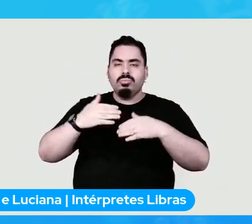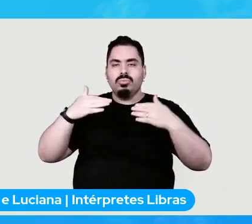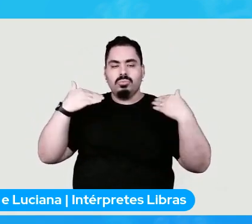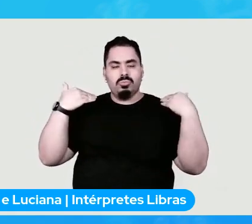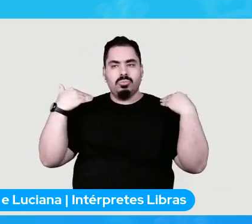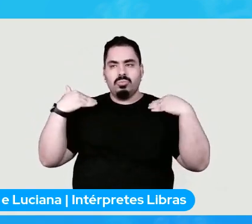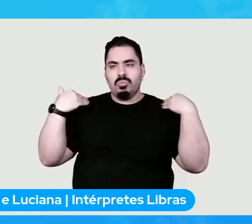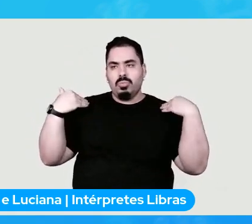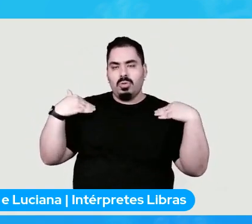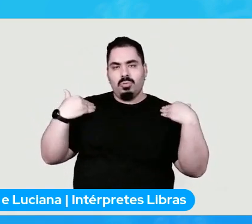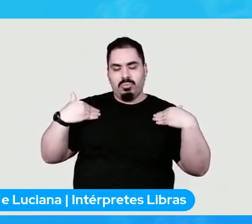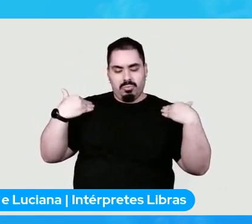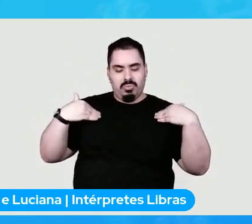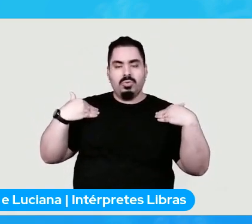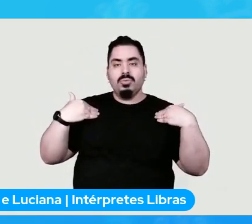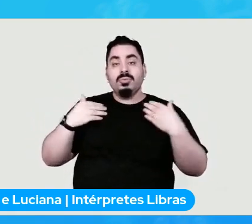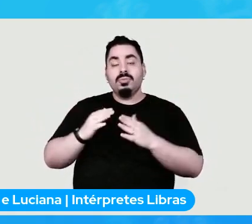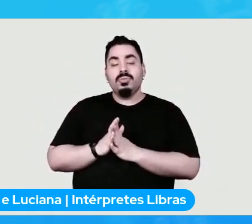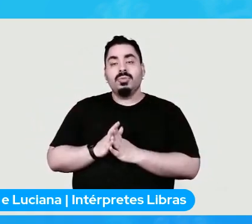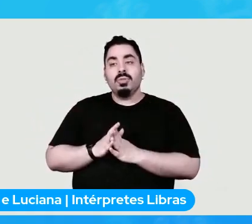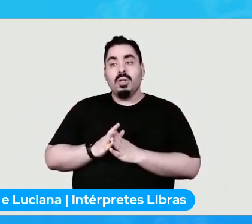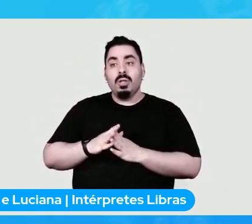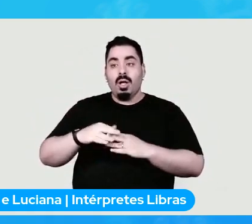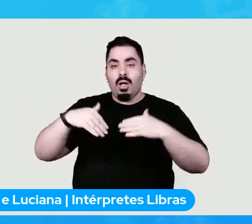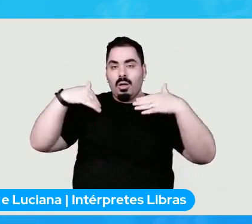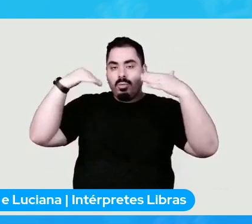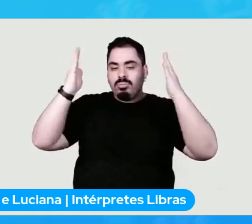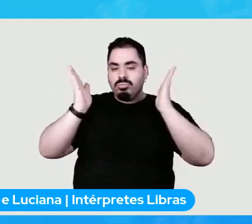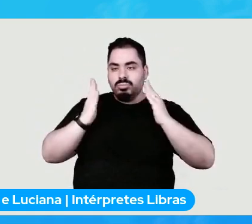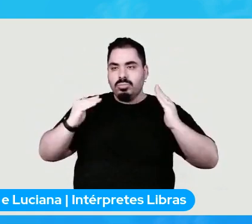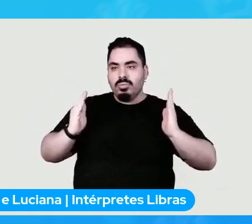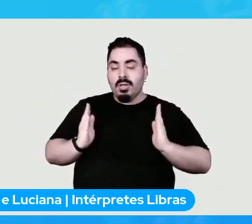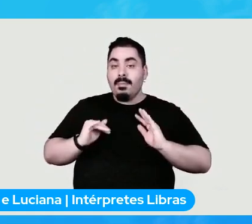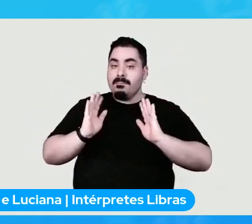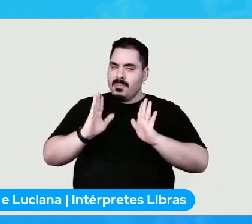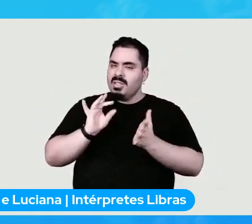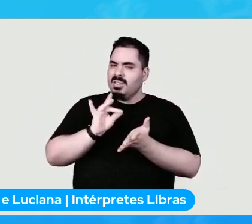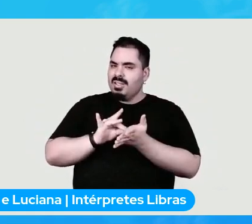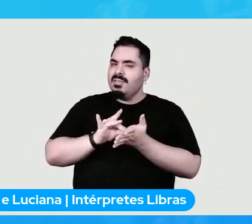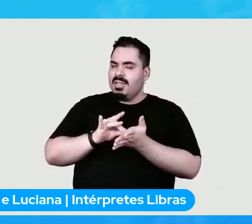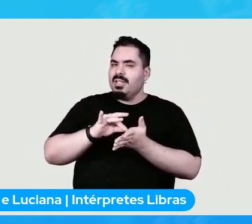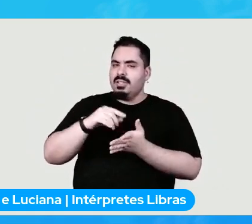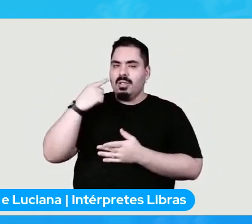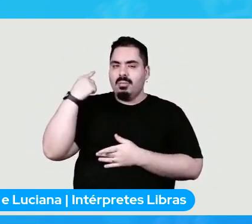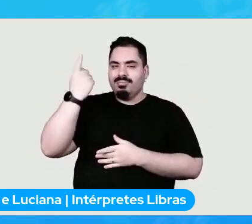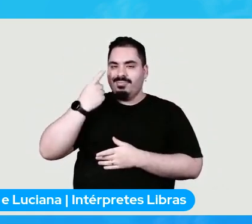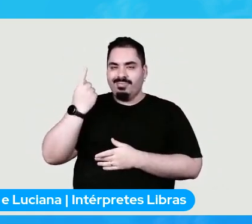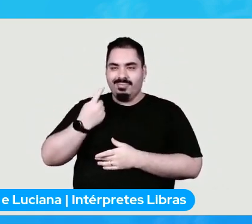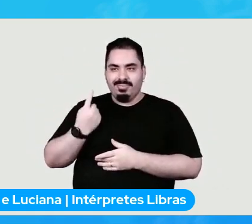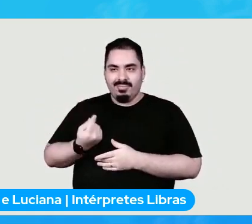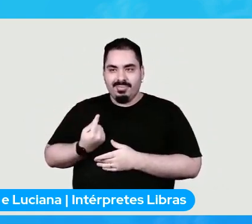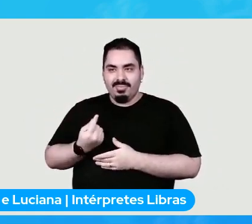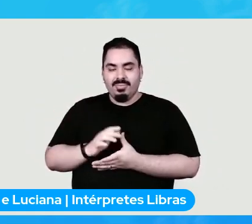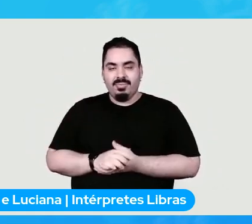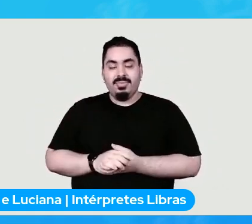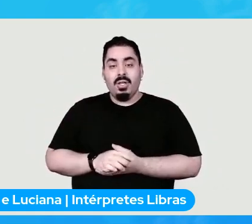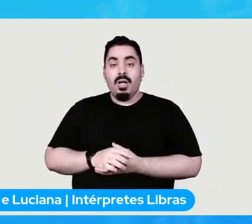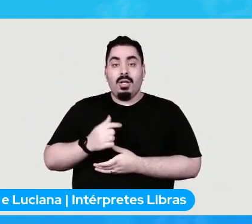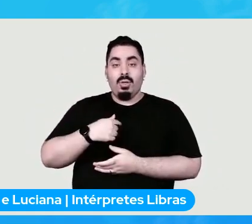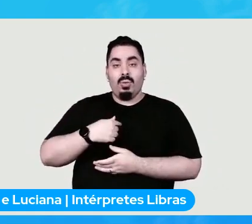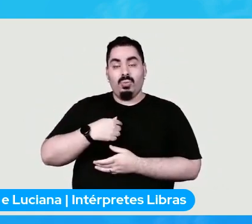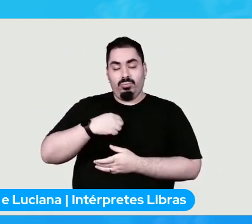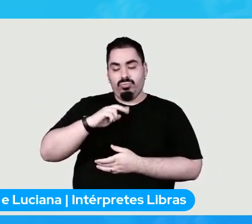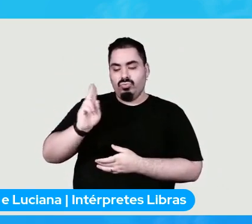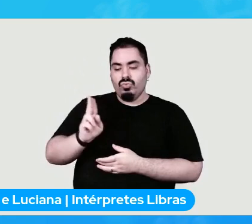são ondulados no momento, mas são encoracolados na realidade. Bem, eu visto uma camisa de cor